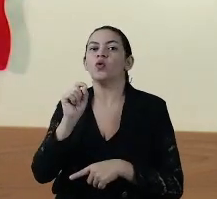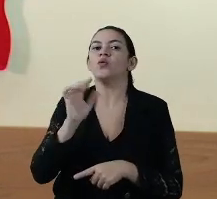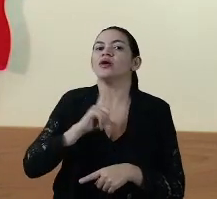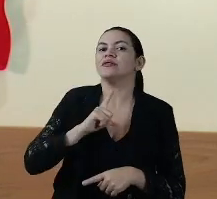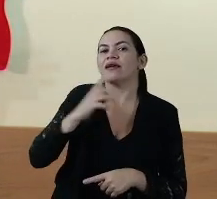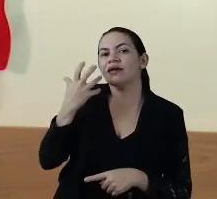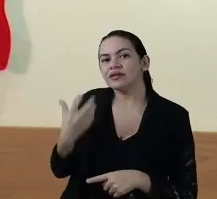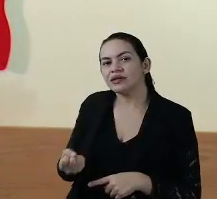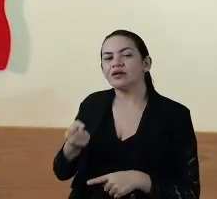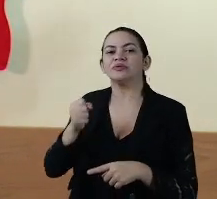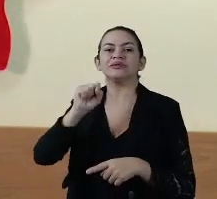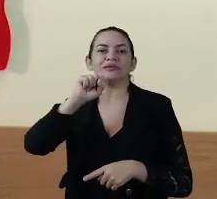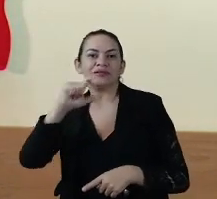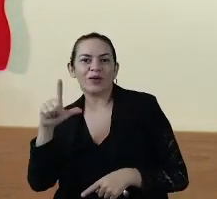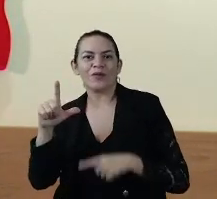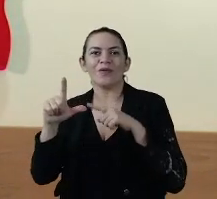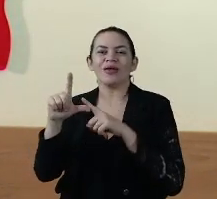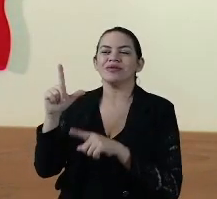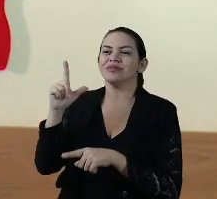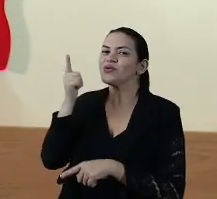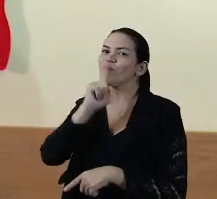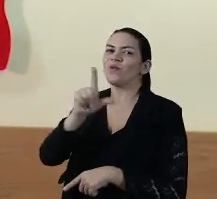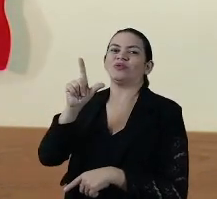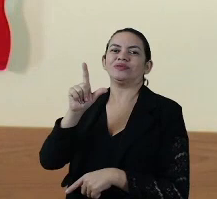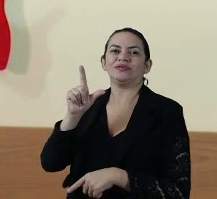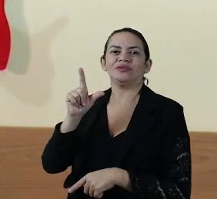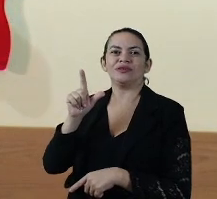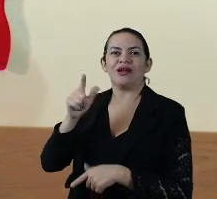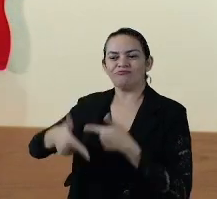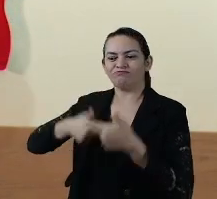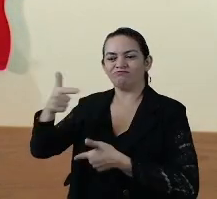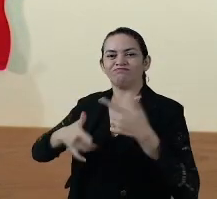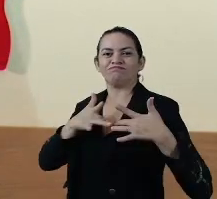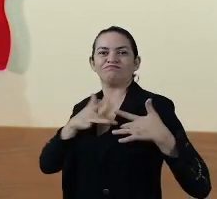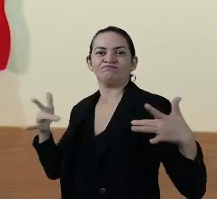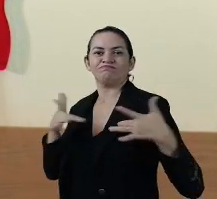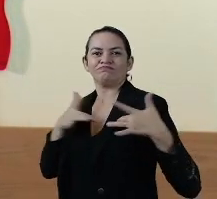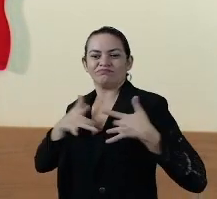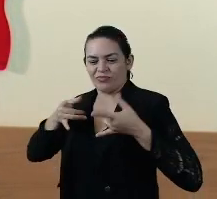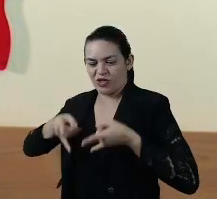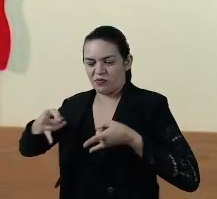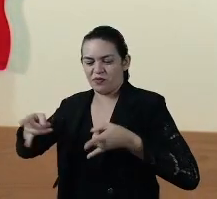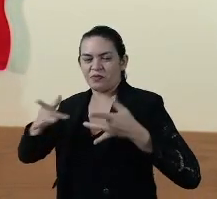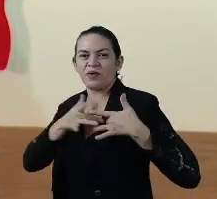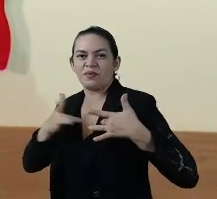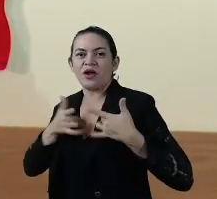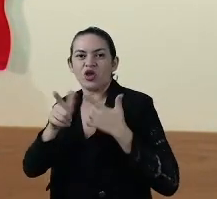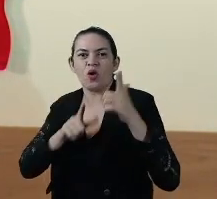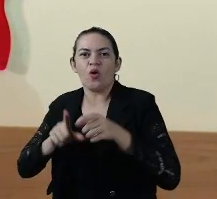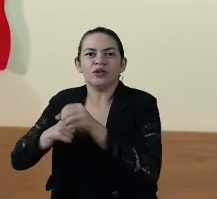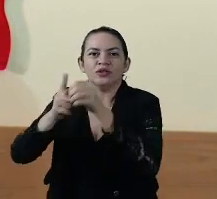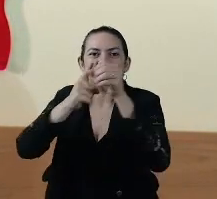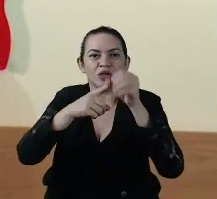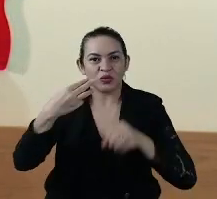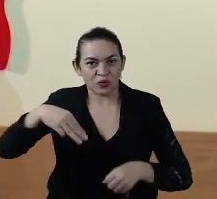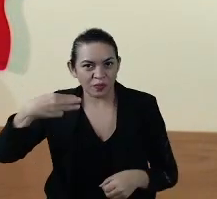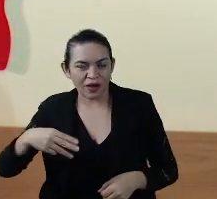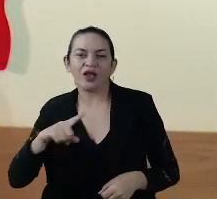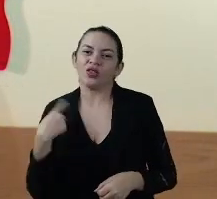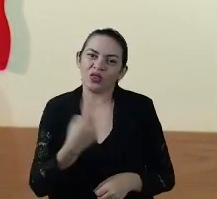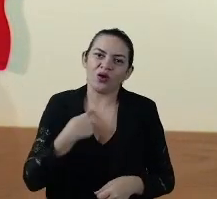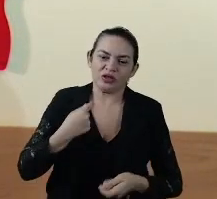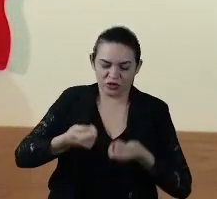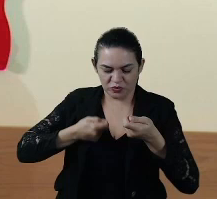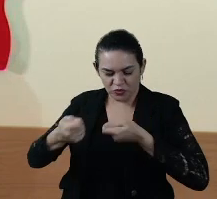que tem permitido que a rede de São Luís exerça também uma função solidária em relação a outras regiões do Maranhão. Nós estamos